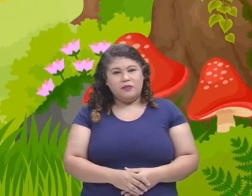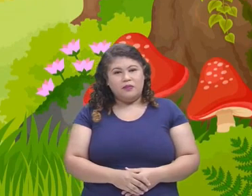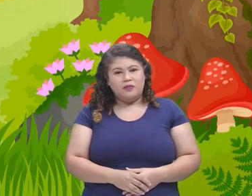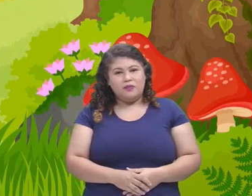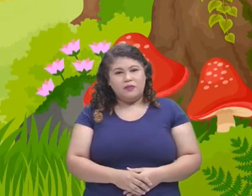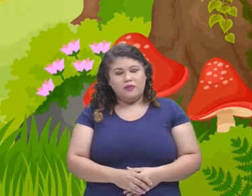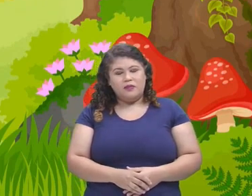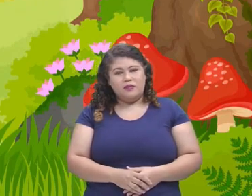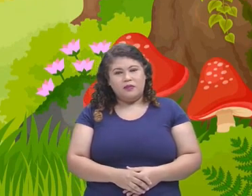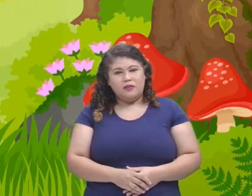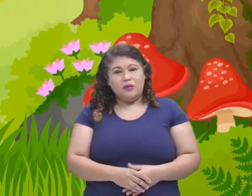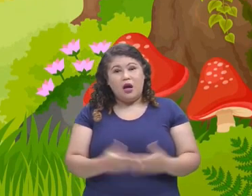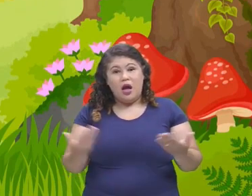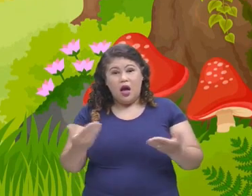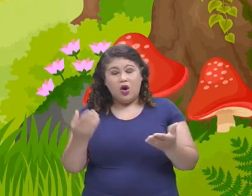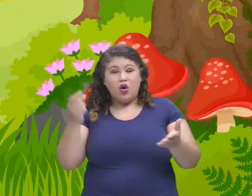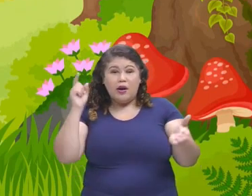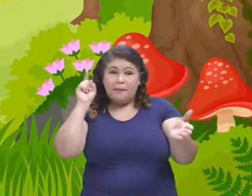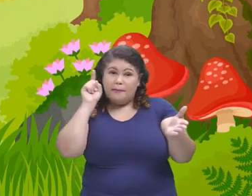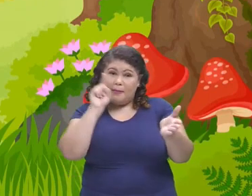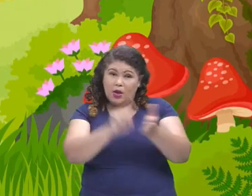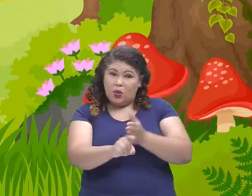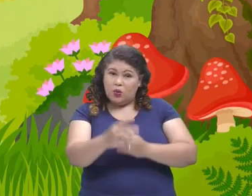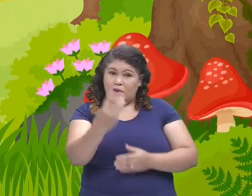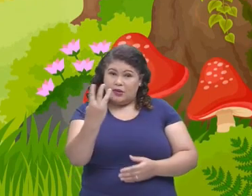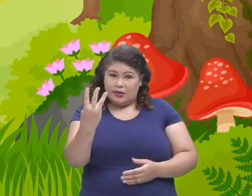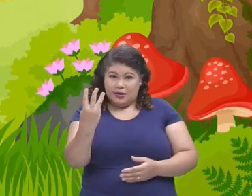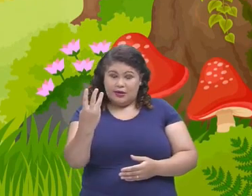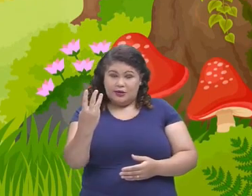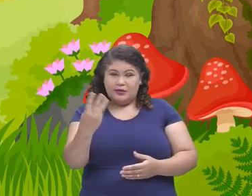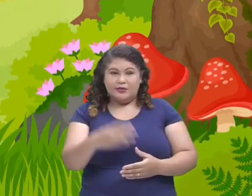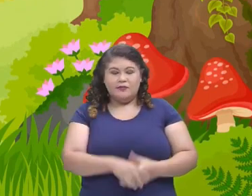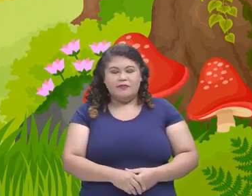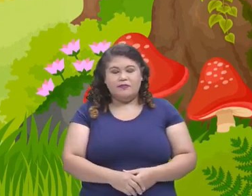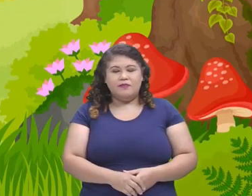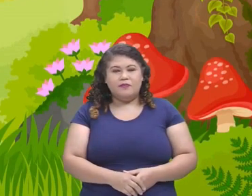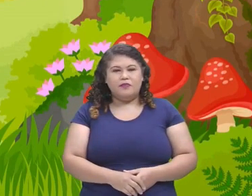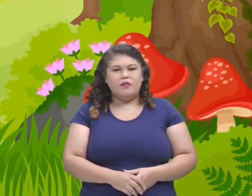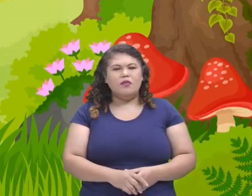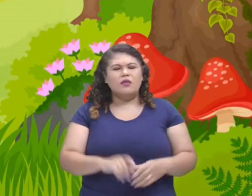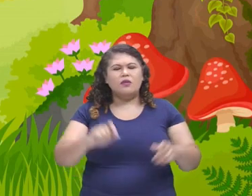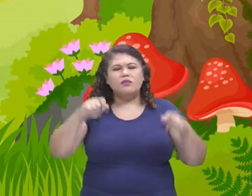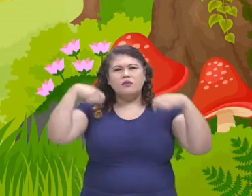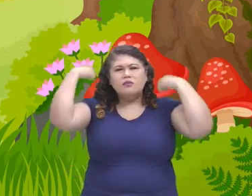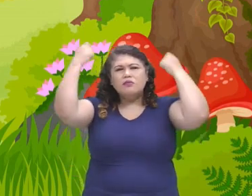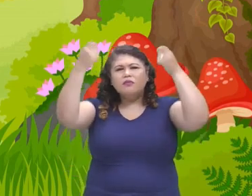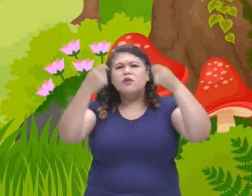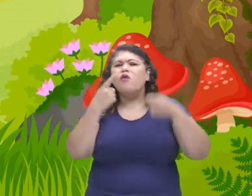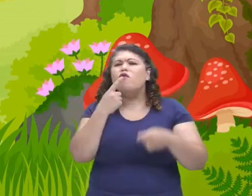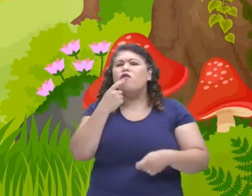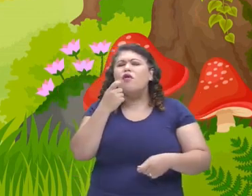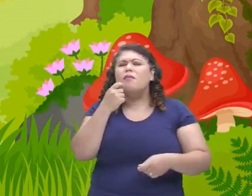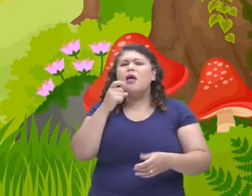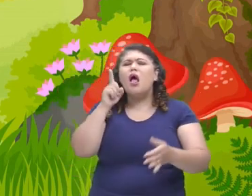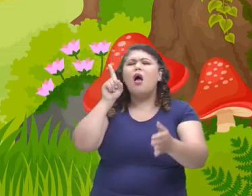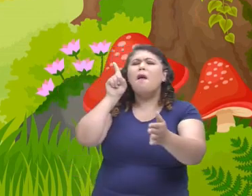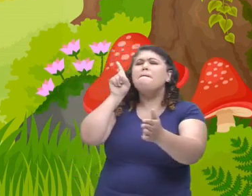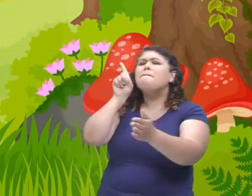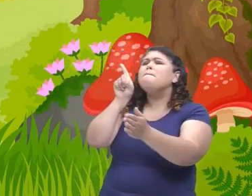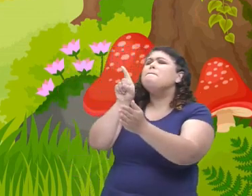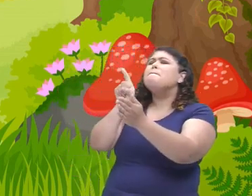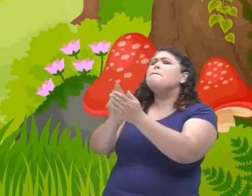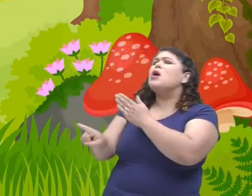desafio do nosso jogo do reconto. O que a Chapeuzinho Vermelho perguntou do